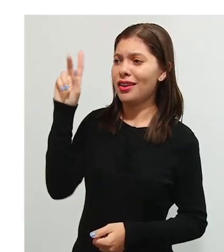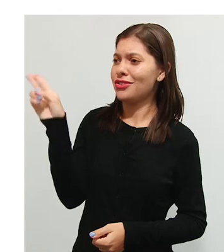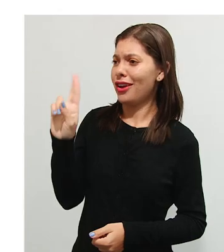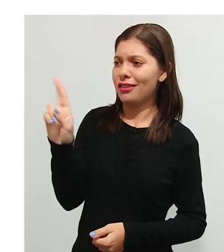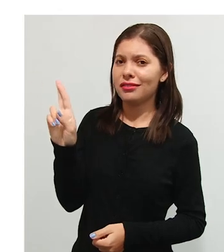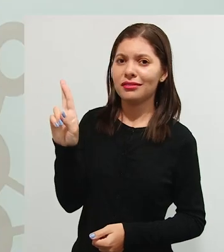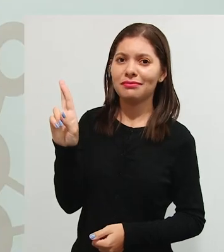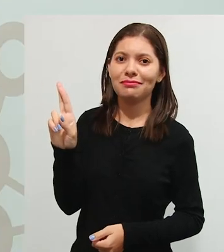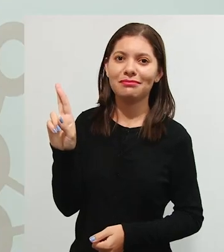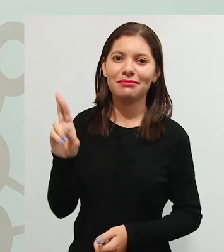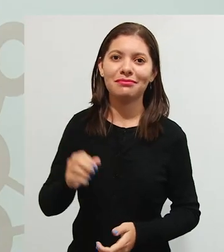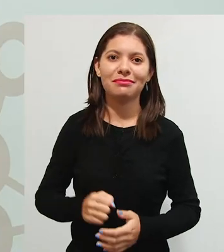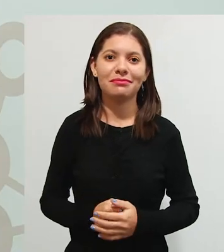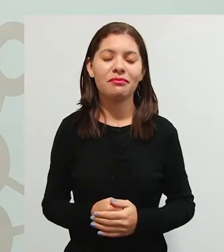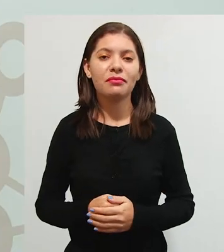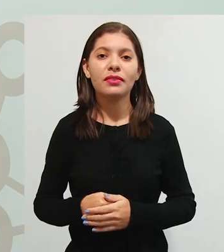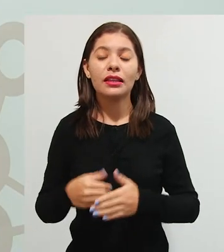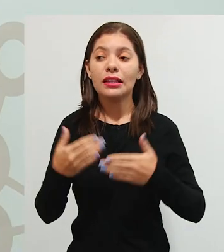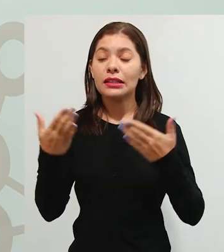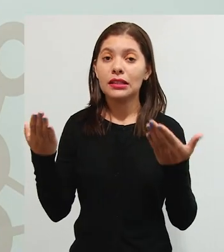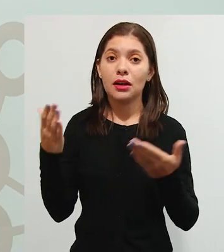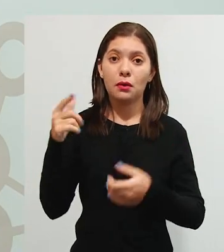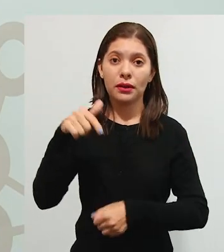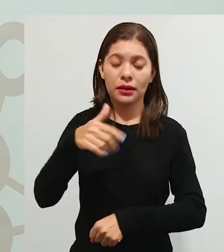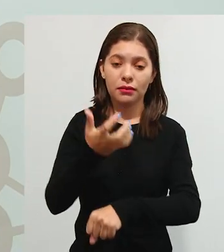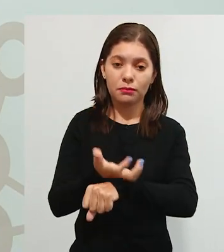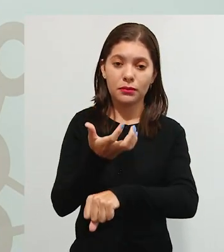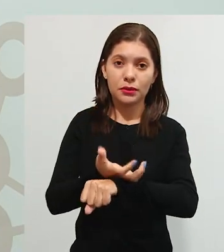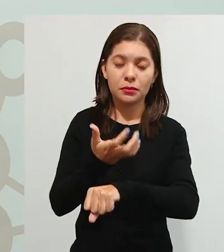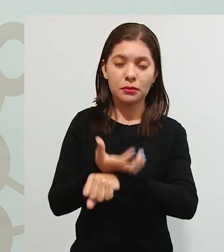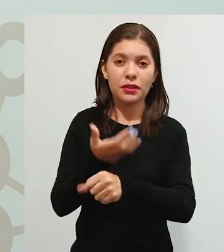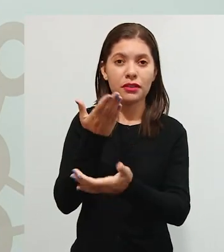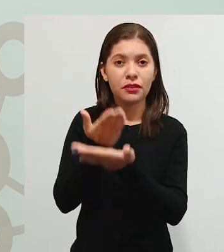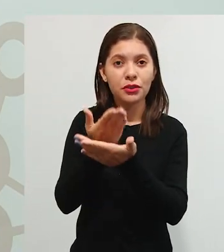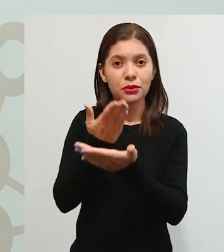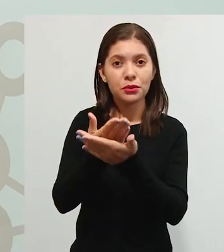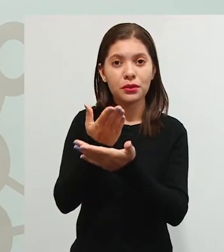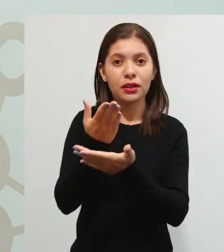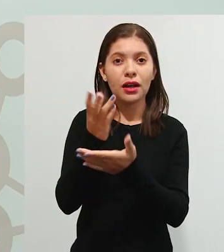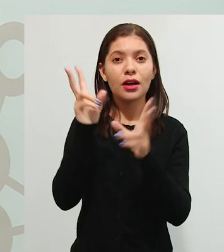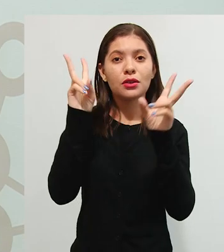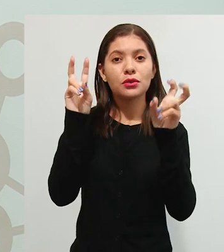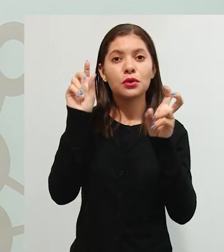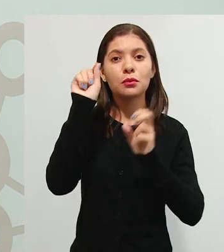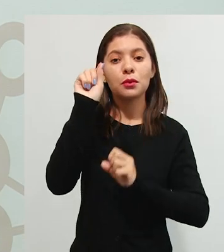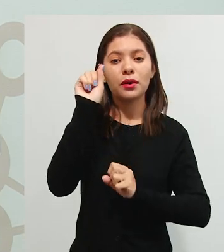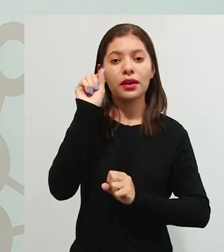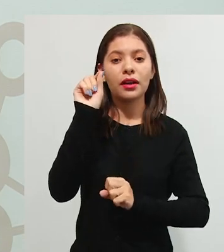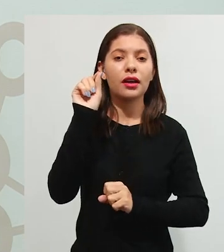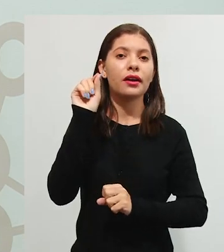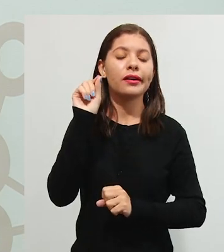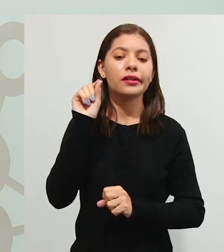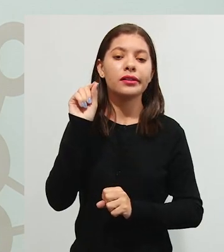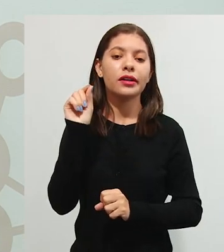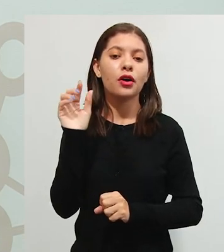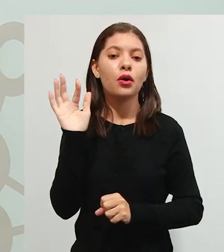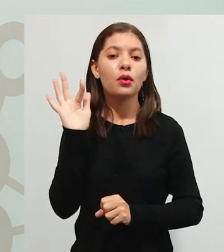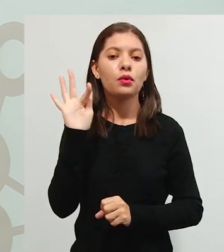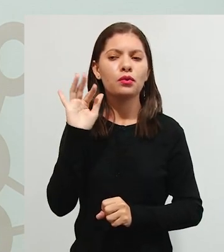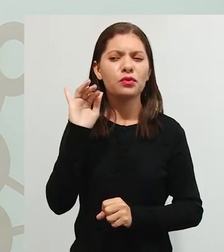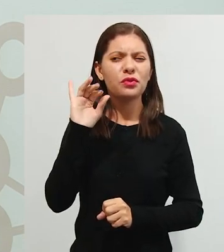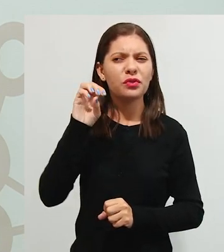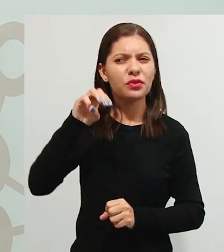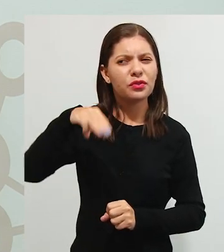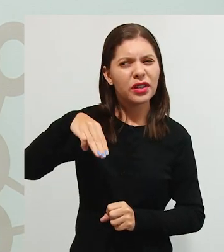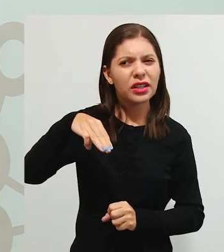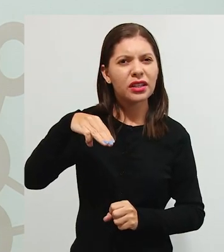Então, a nossa disciplina vai trabalhar sobre o fim da educação, mas não o fim que a educação vai ter um fim, mas o fim